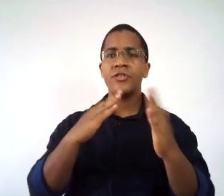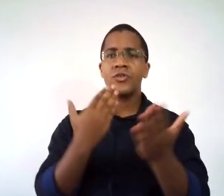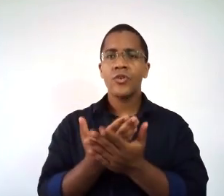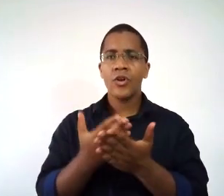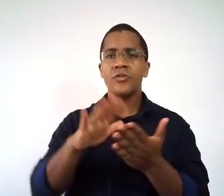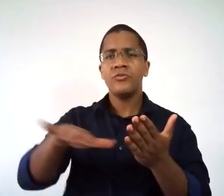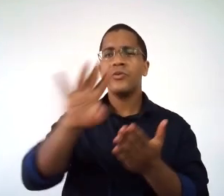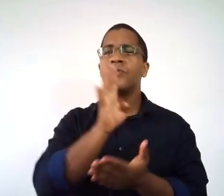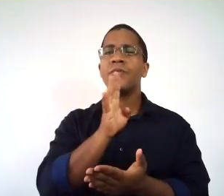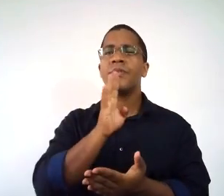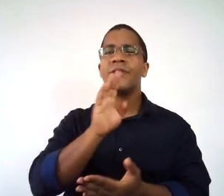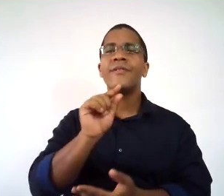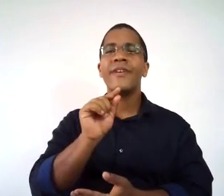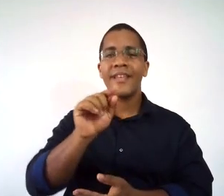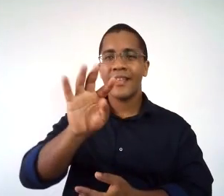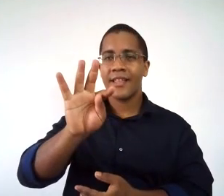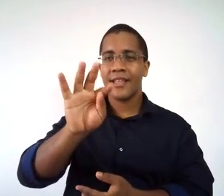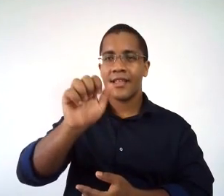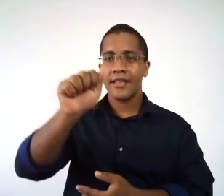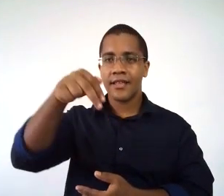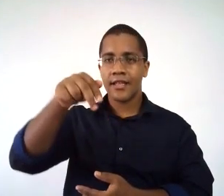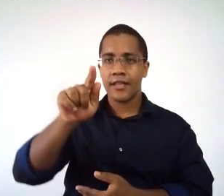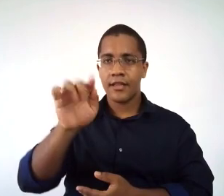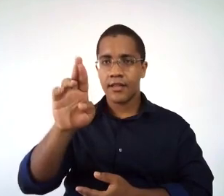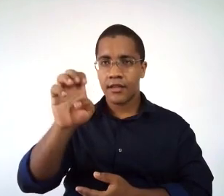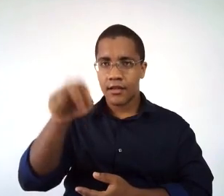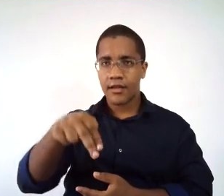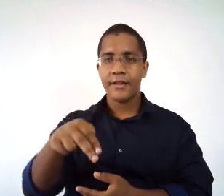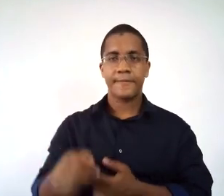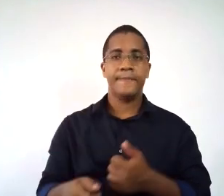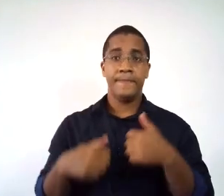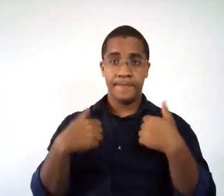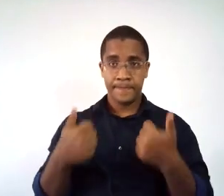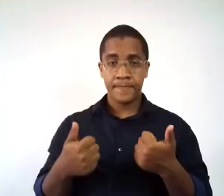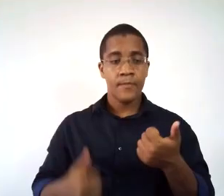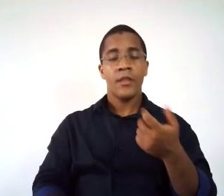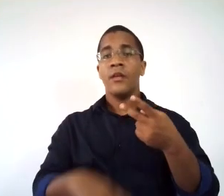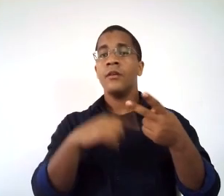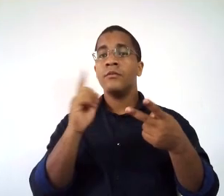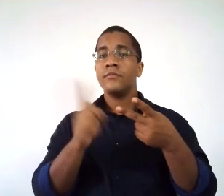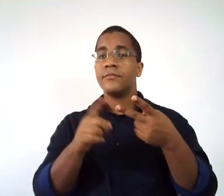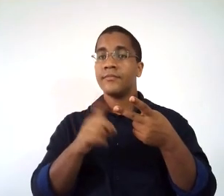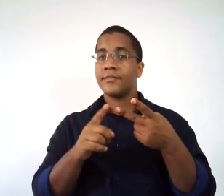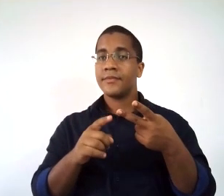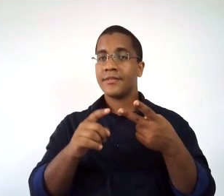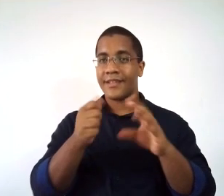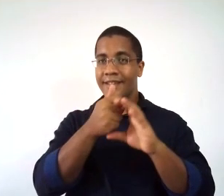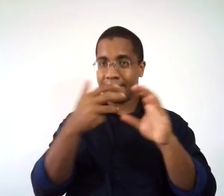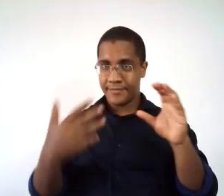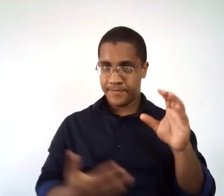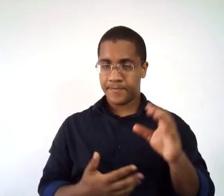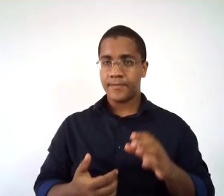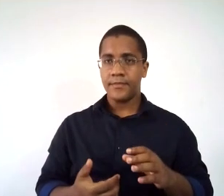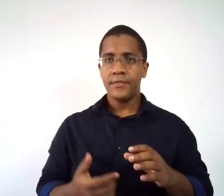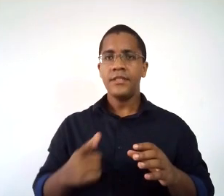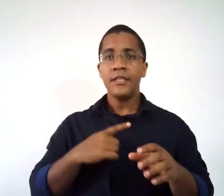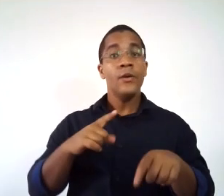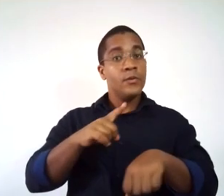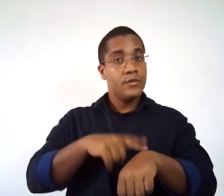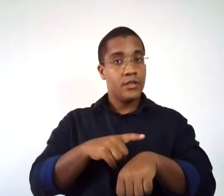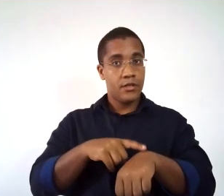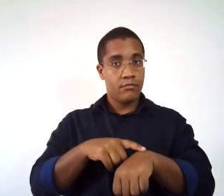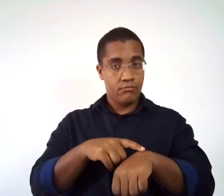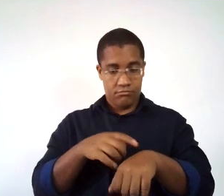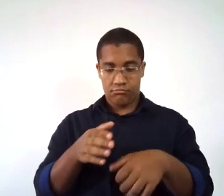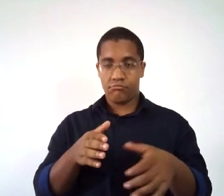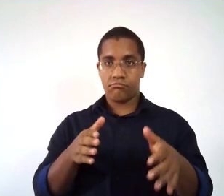ambiente escolar, que seria o Tangram. Características universais do jogo, parte 2. Então, obedecem a determinados limites